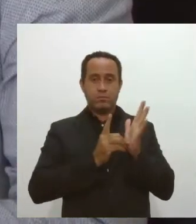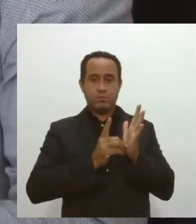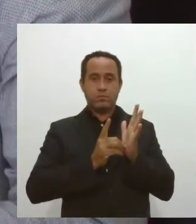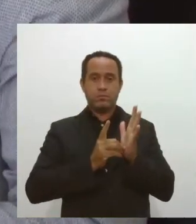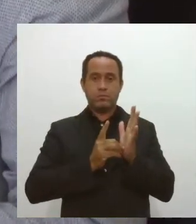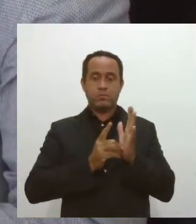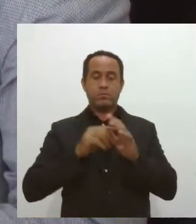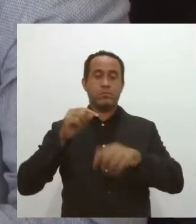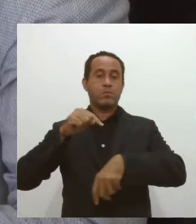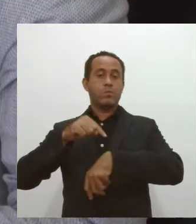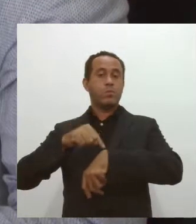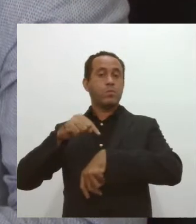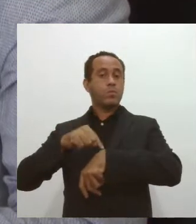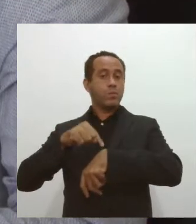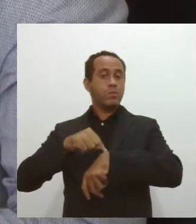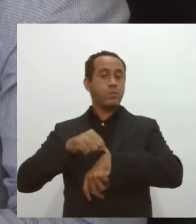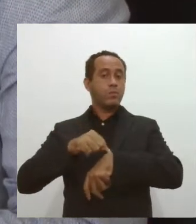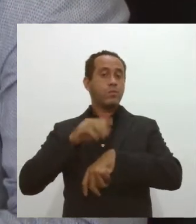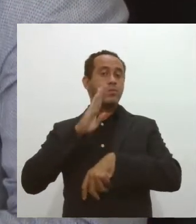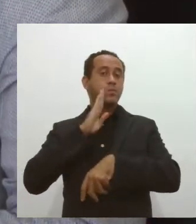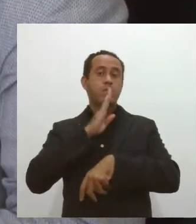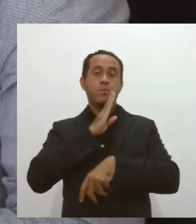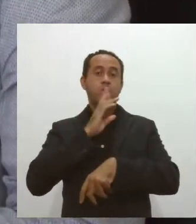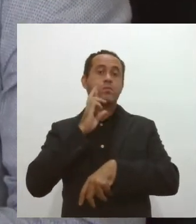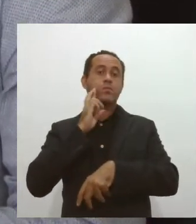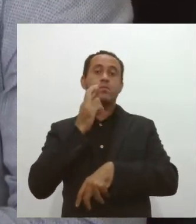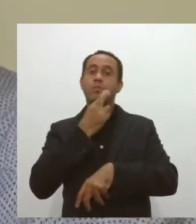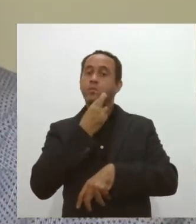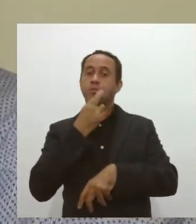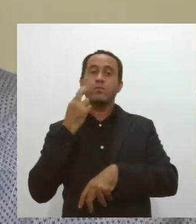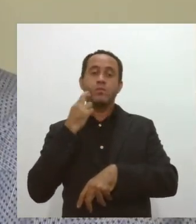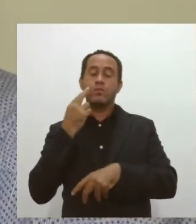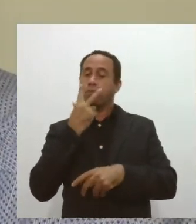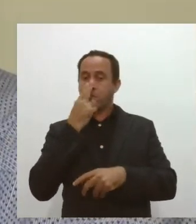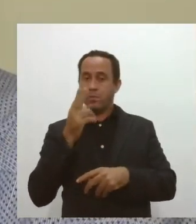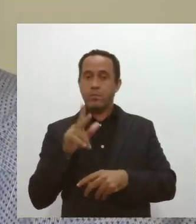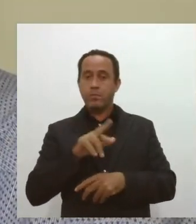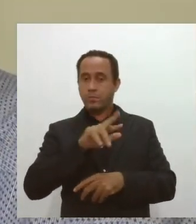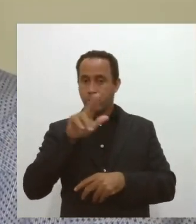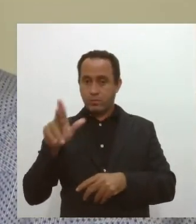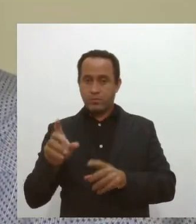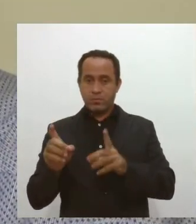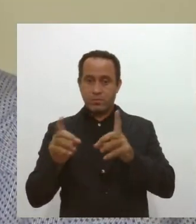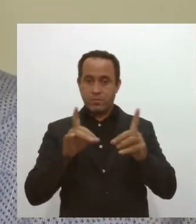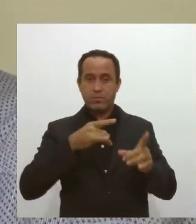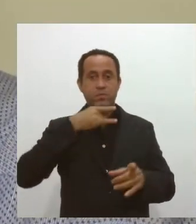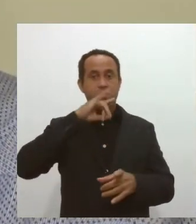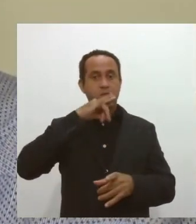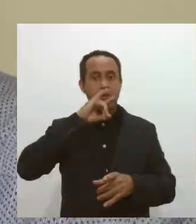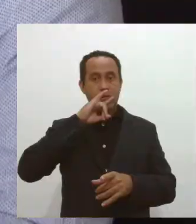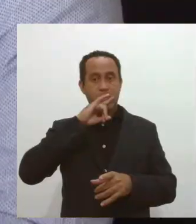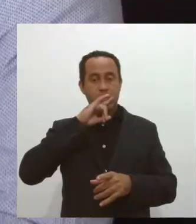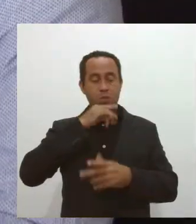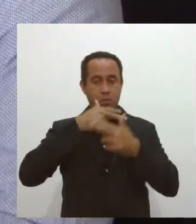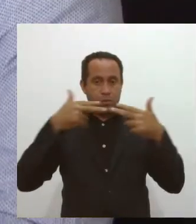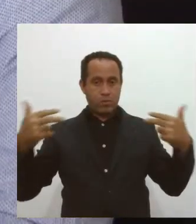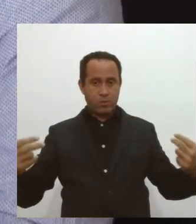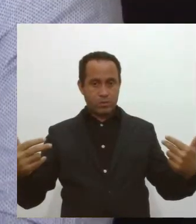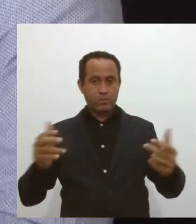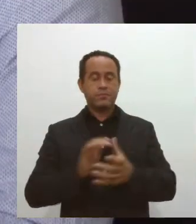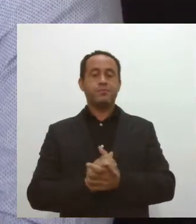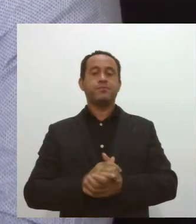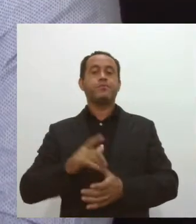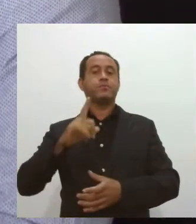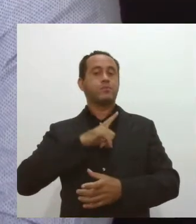o horário de funcionamento de bares, restaurantes e similares e a venda de bebidas alcoólicas. Existe uma